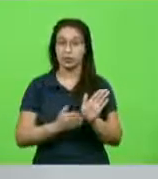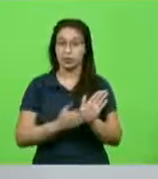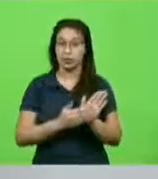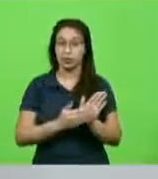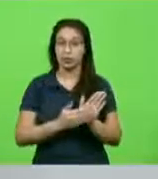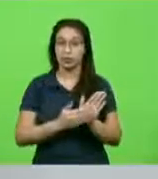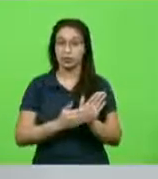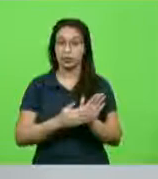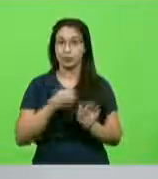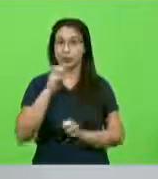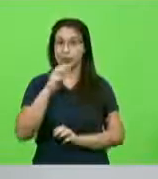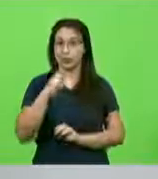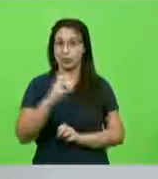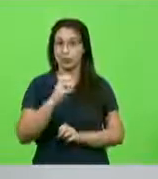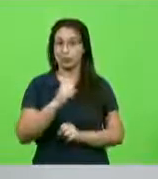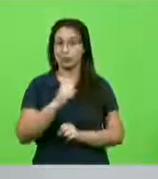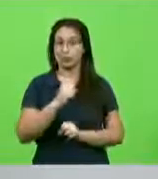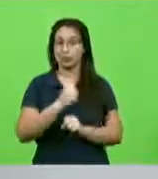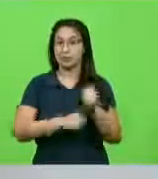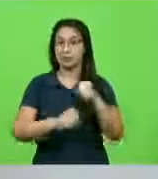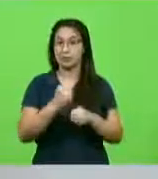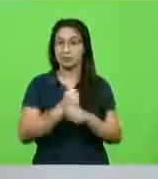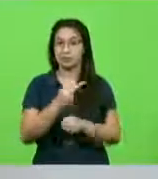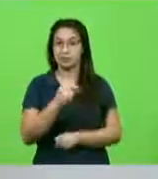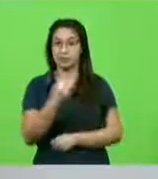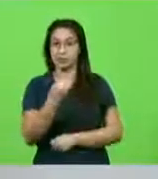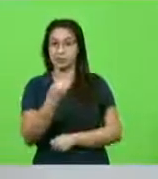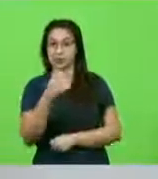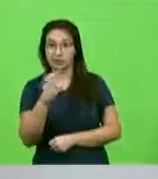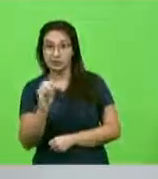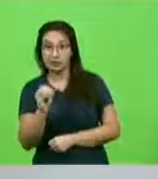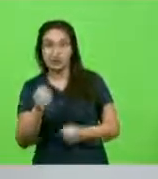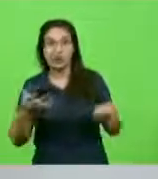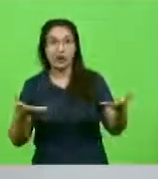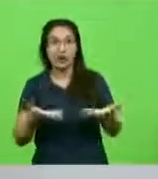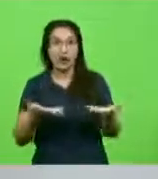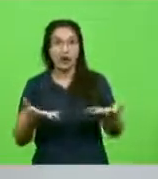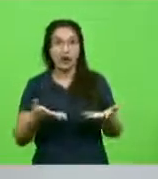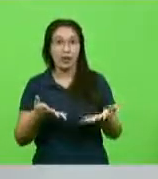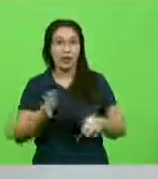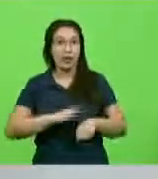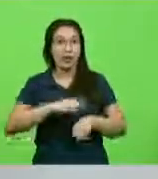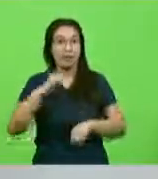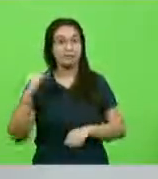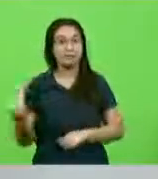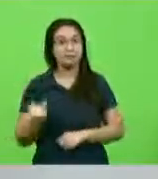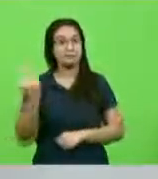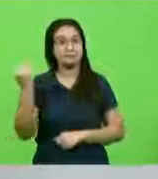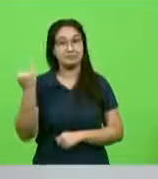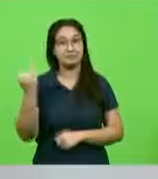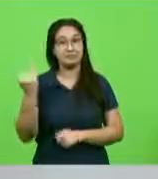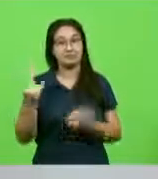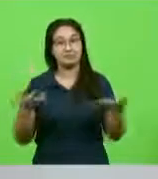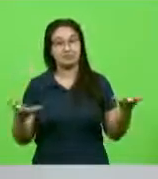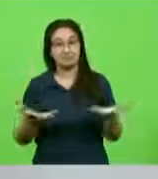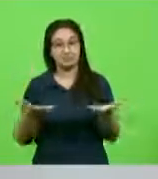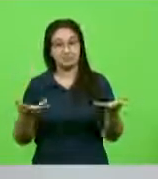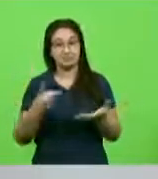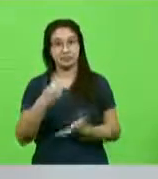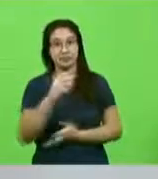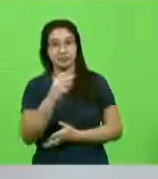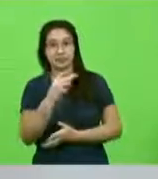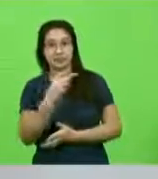em março de 2020, ele se torna muito mais essencial no atual cenário, agora, em